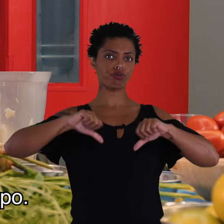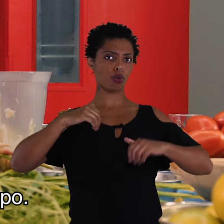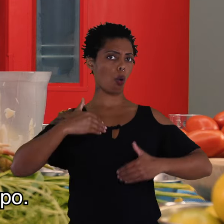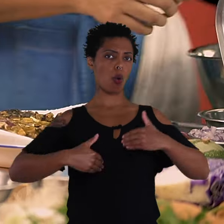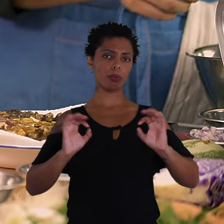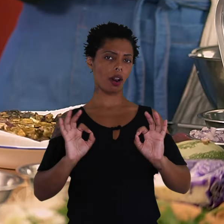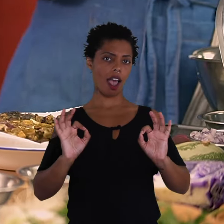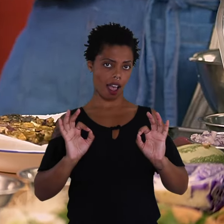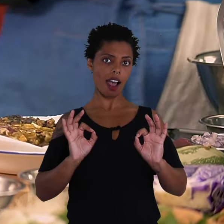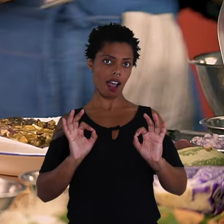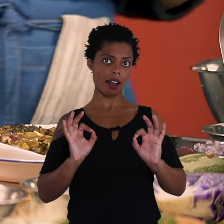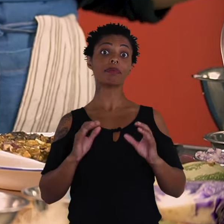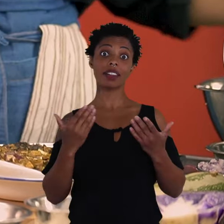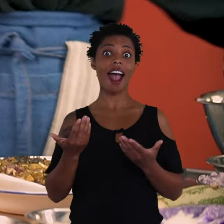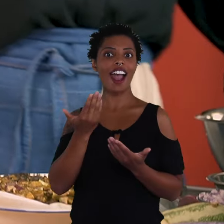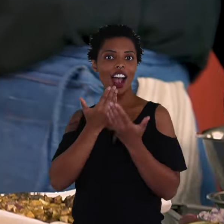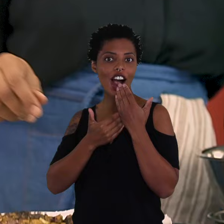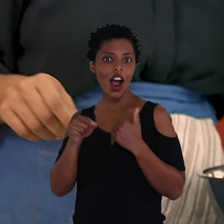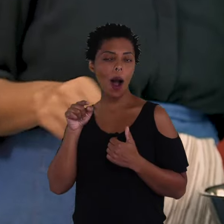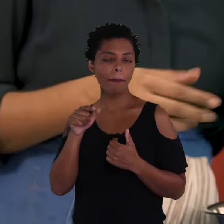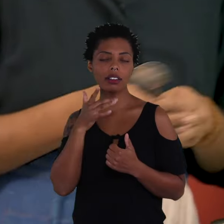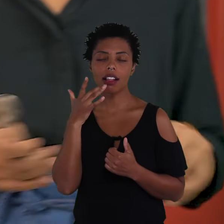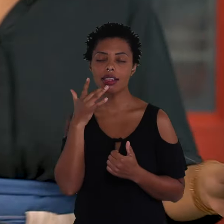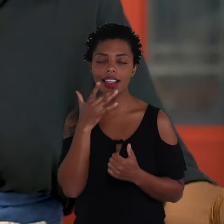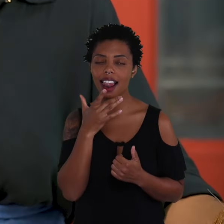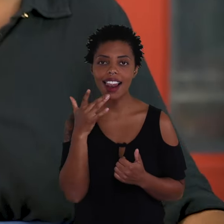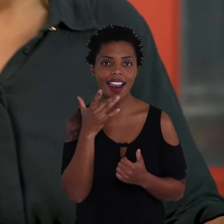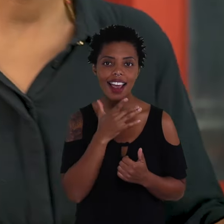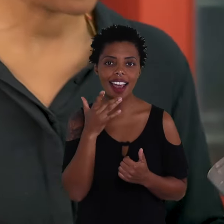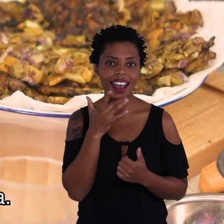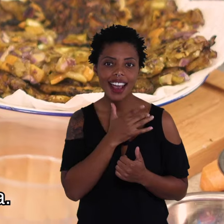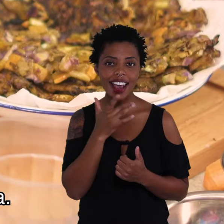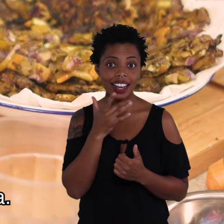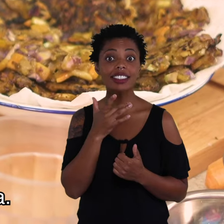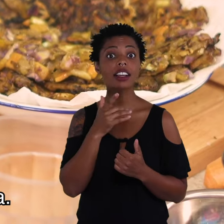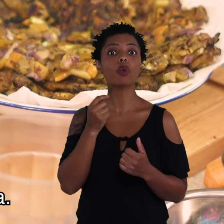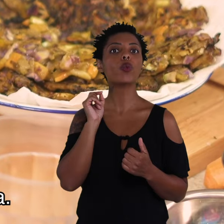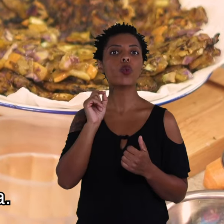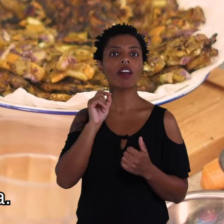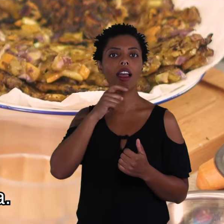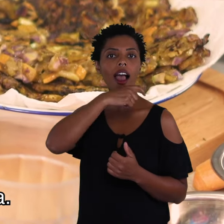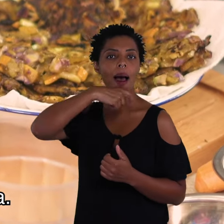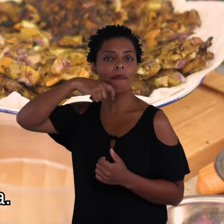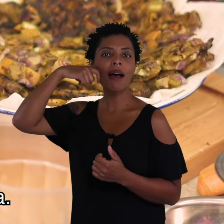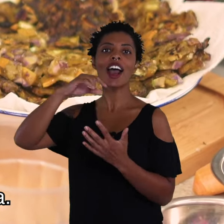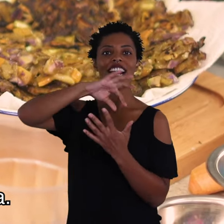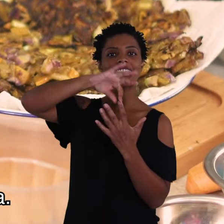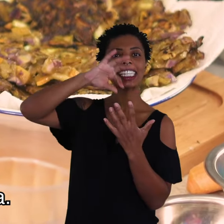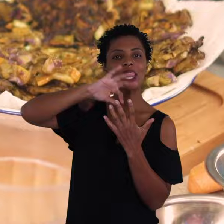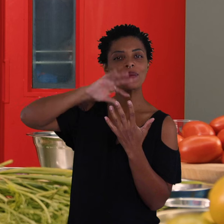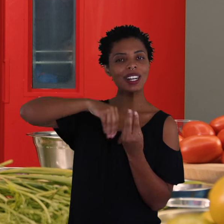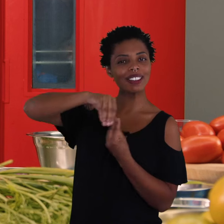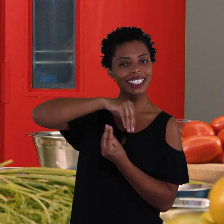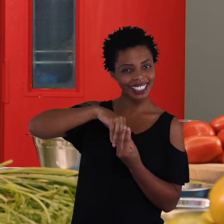para o nosso corpo. E a gente vai comer essa deliciosidade com a maionese de cebolinha.